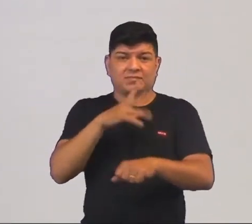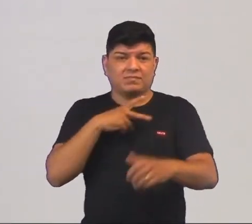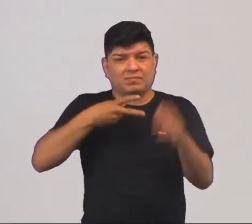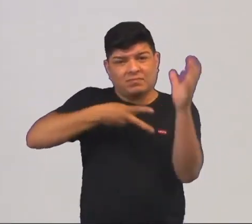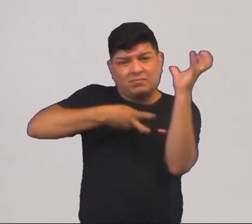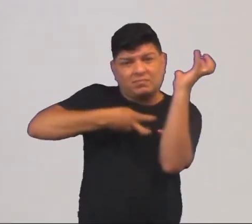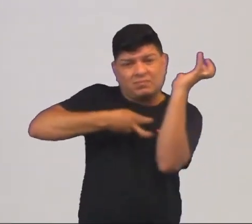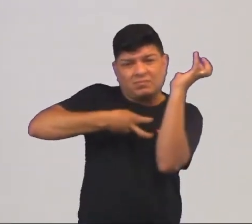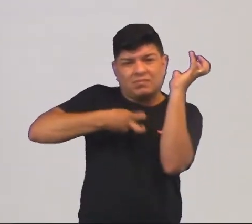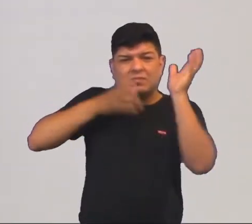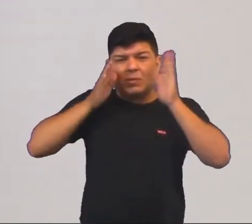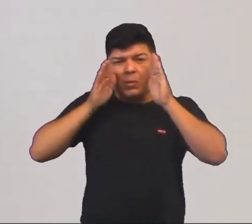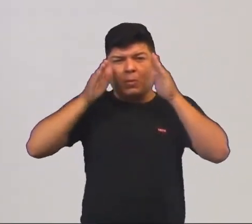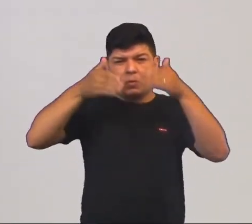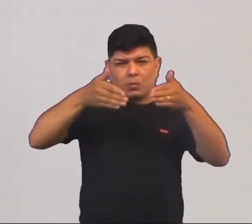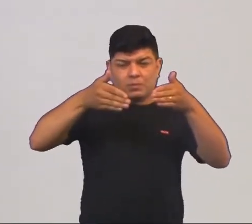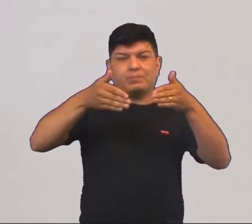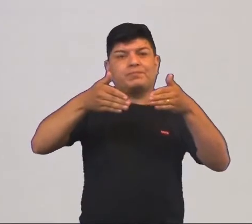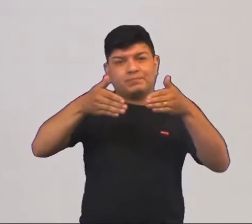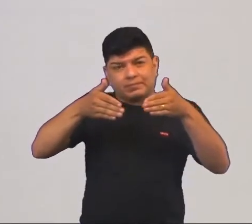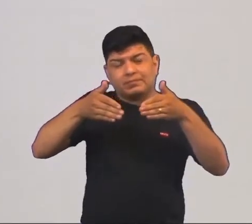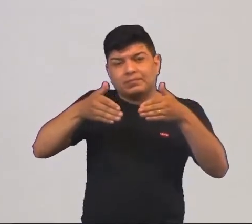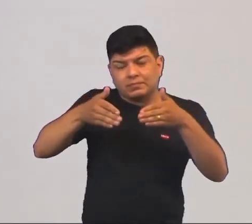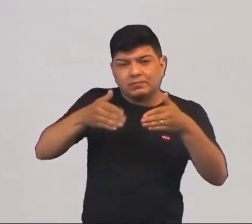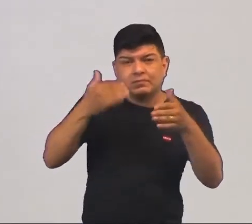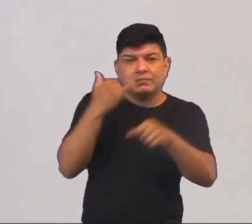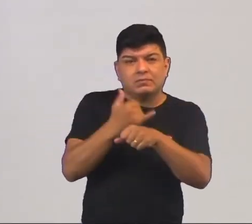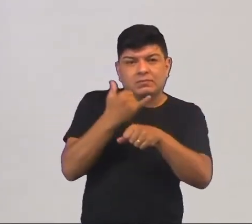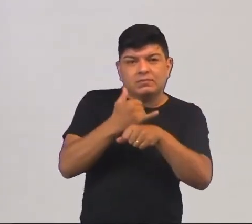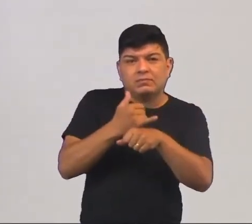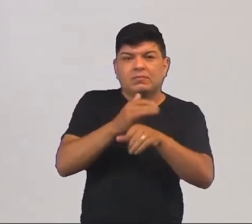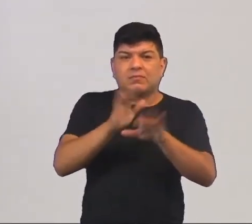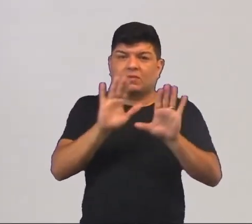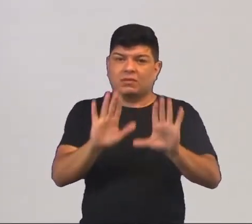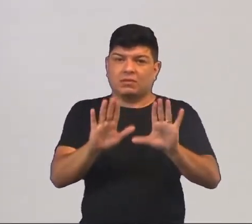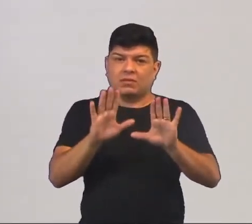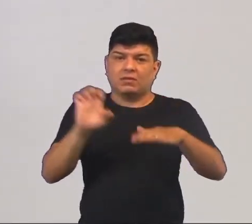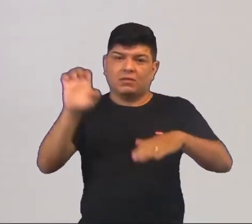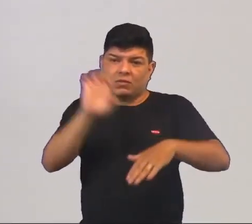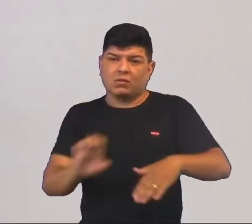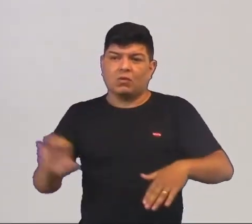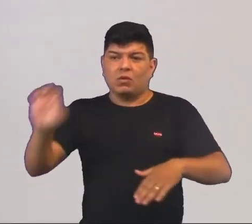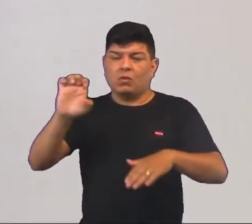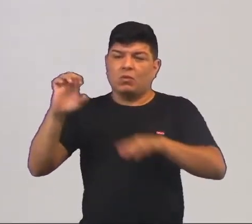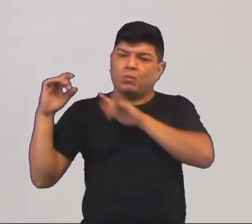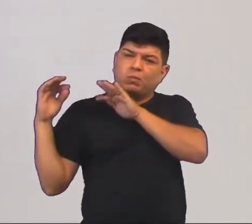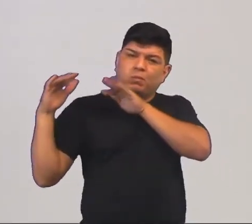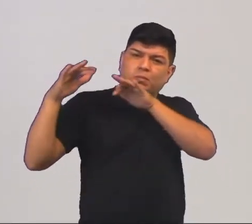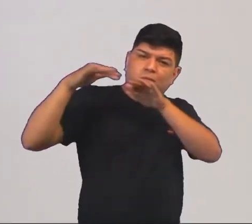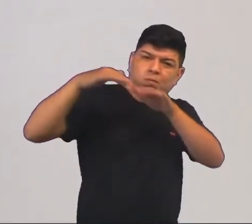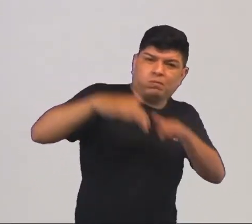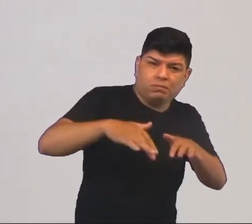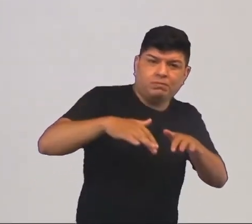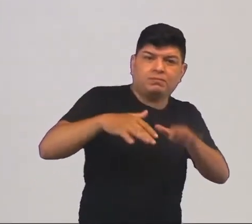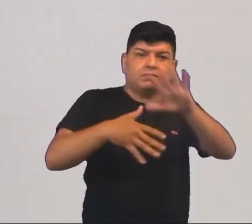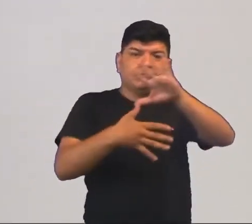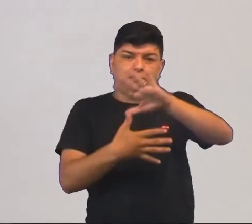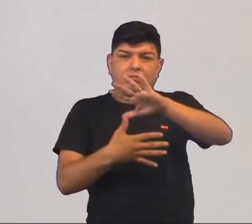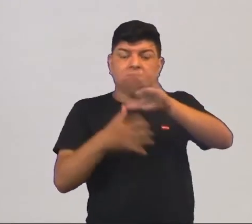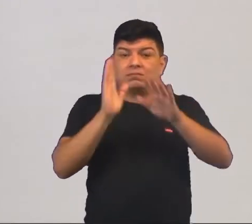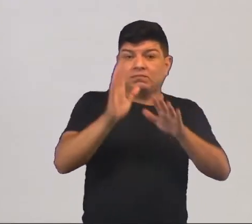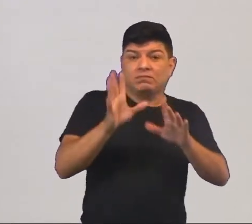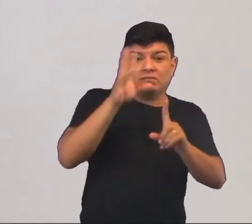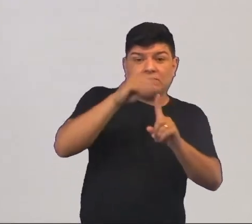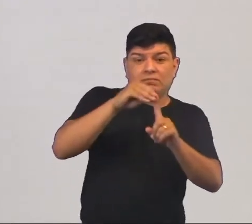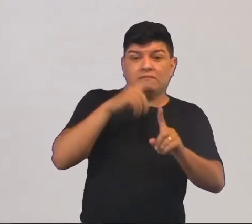exploração focada na questão mineral. Desde que os europeus vieram para as Américas, que eles já vinham